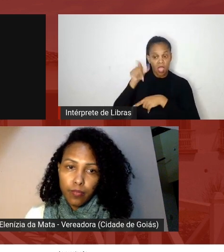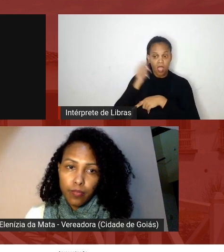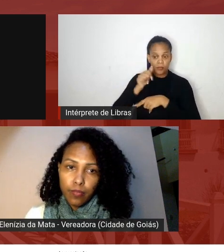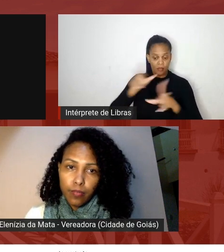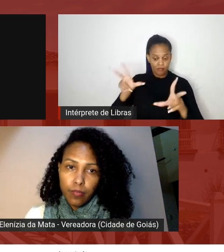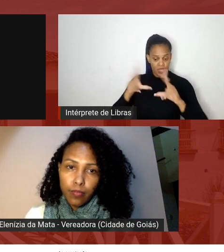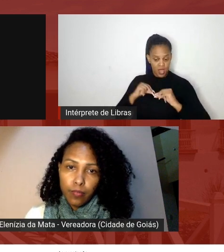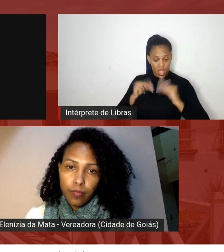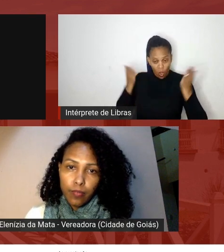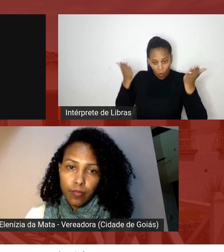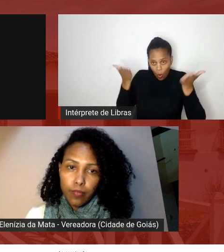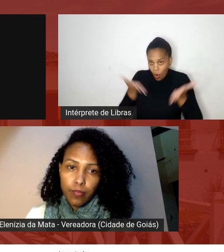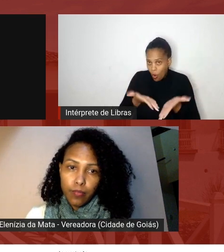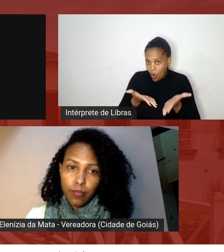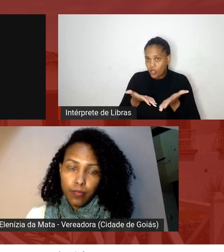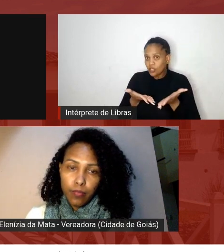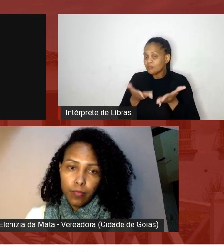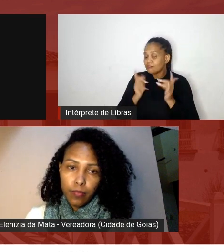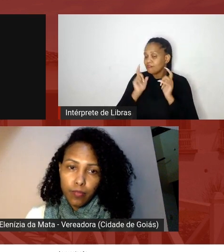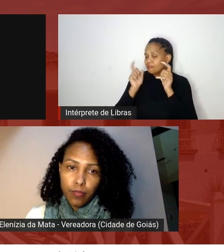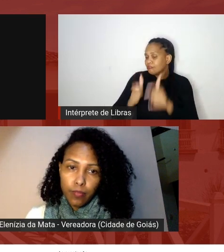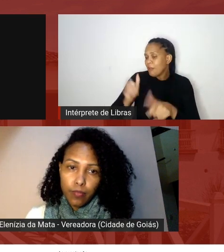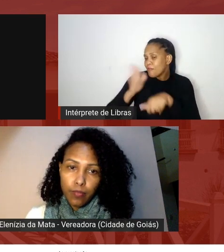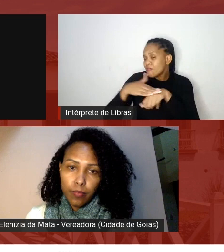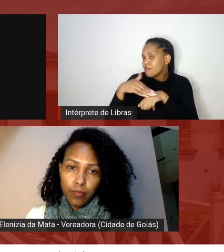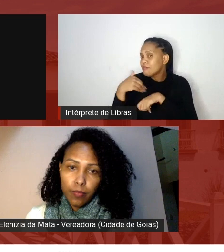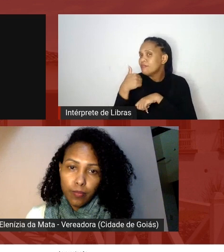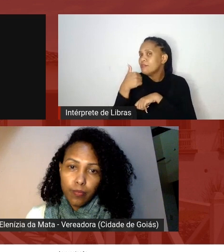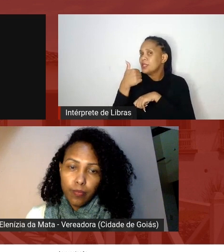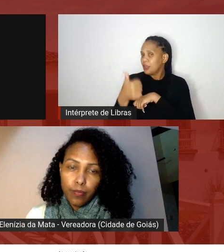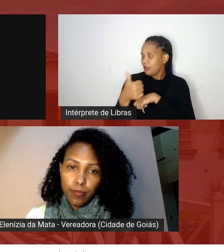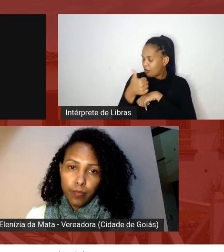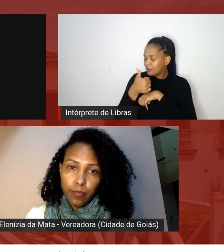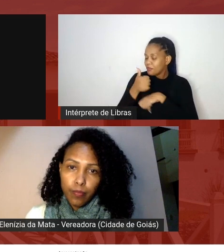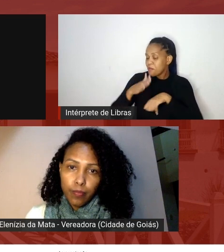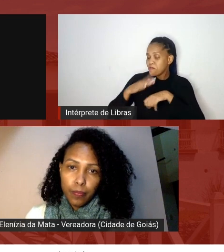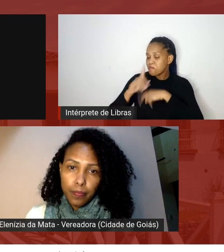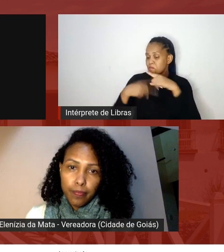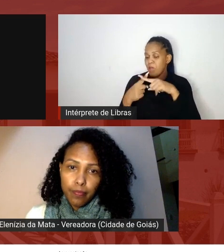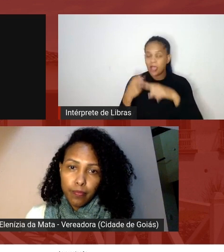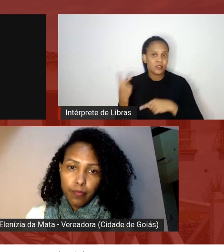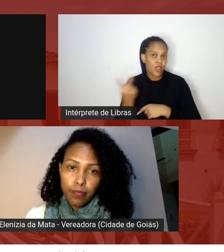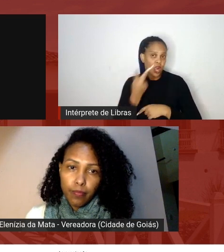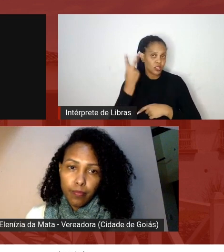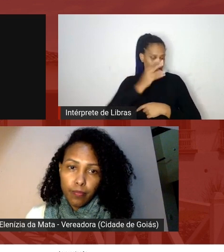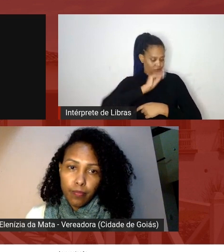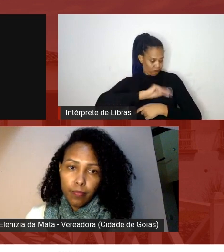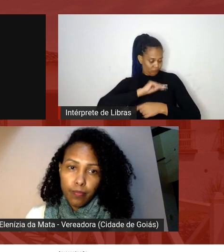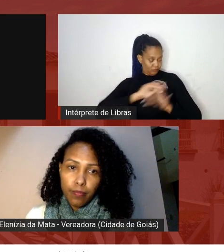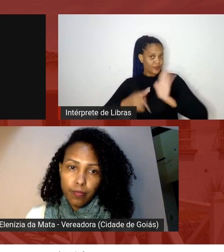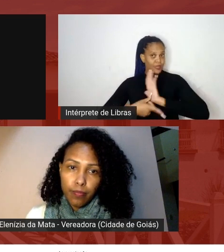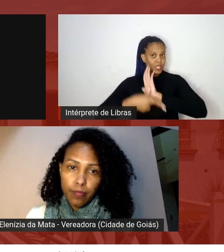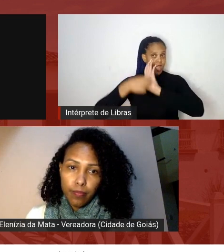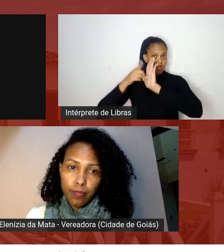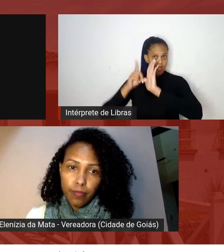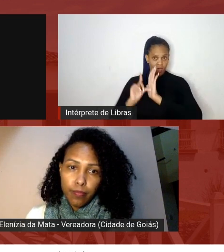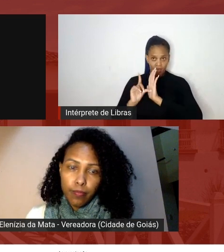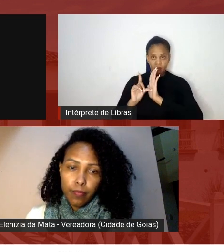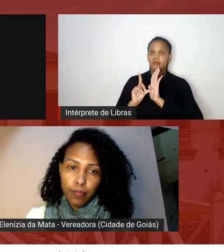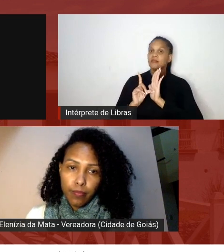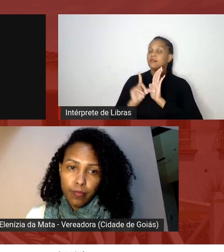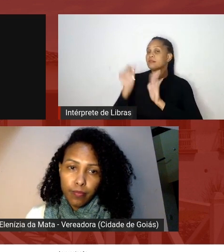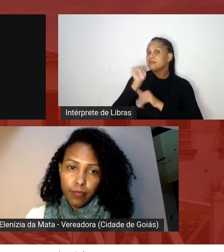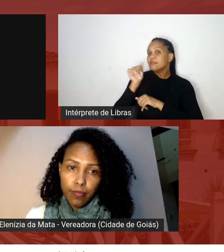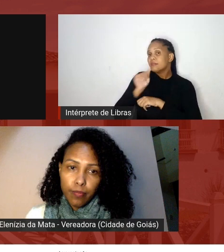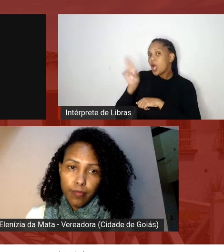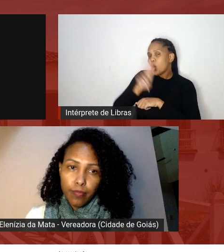num cargo um pouco melhor e um pouco valorizada em questão financeira antes nos ajudava e lutava por